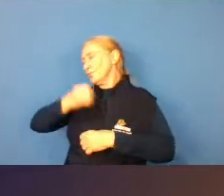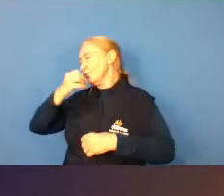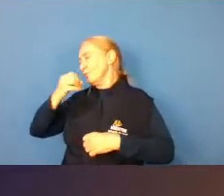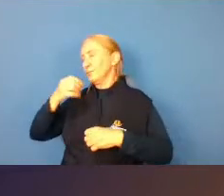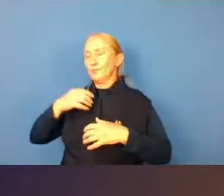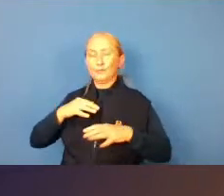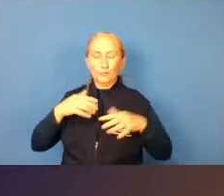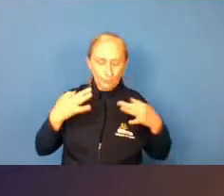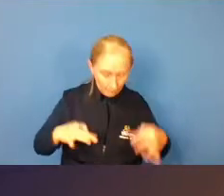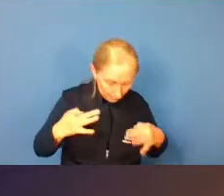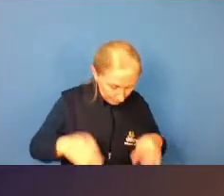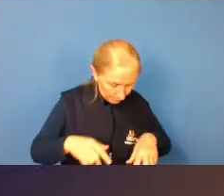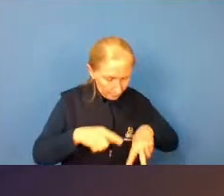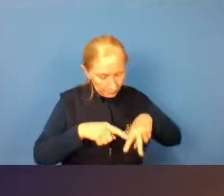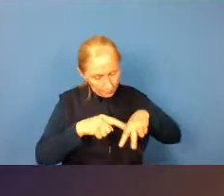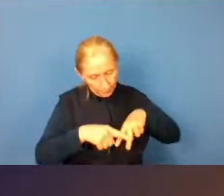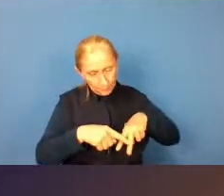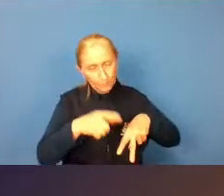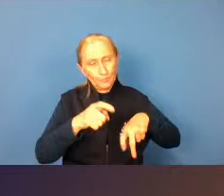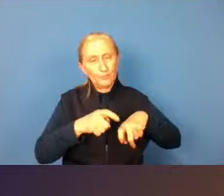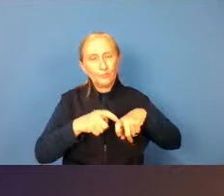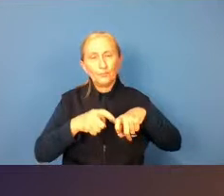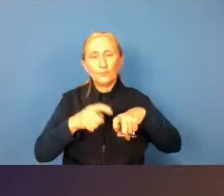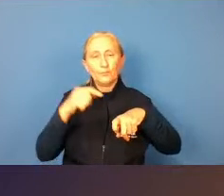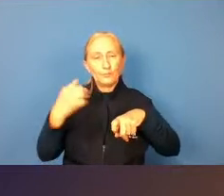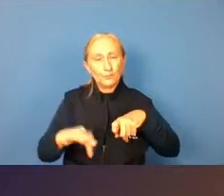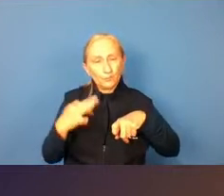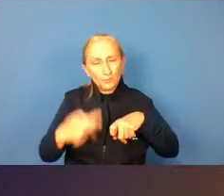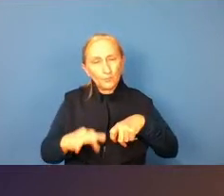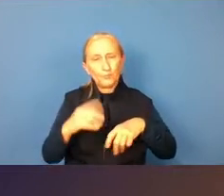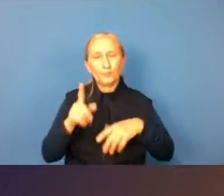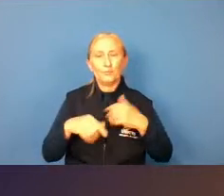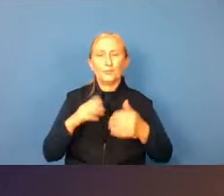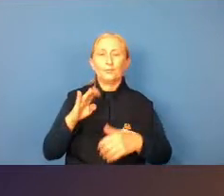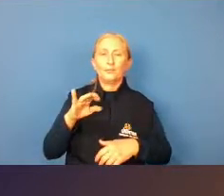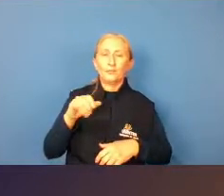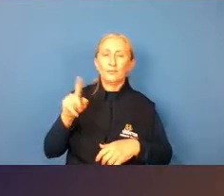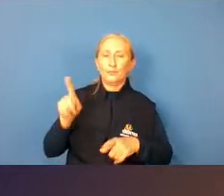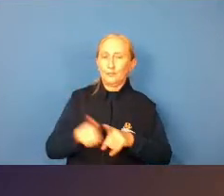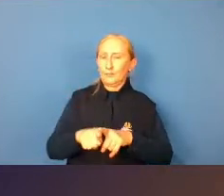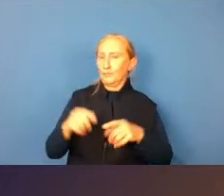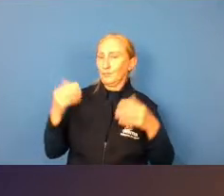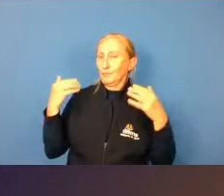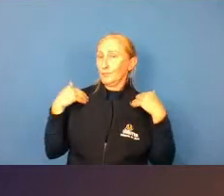perna tô com dor atrás do joelho o balé também pode resolver na sua academia viu gente